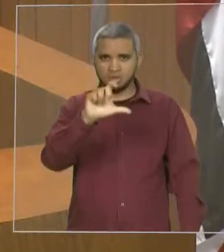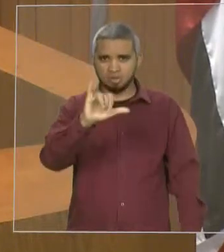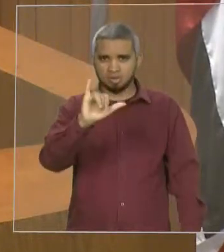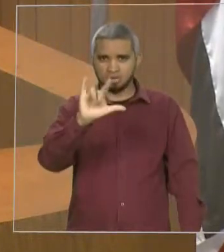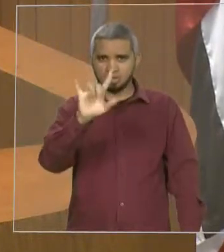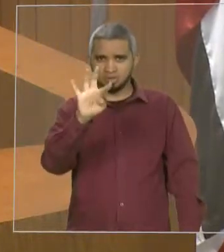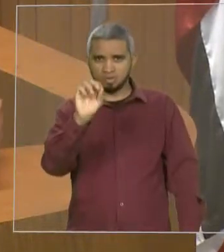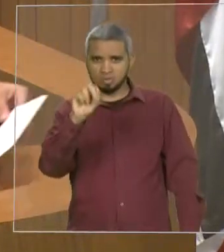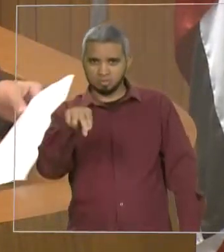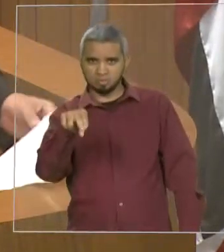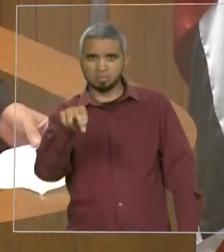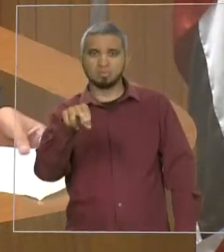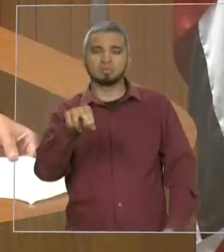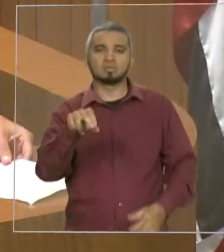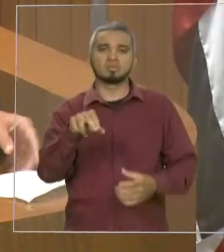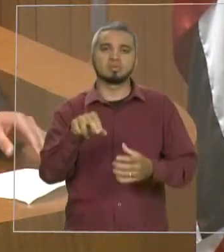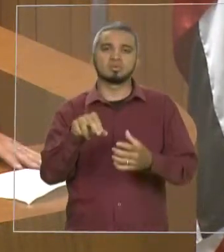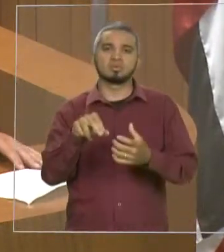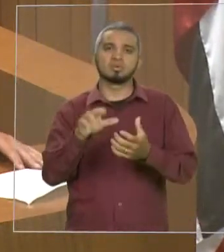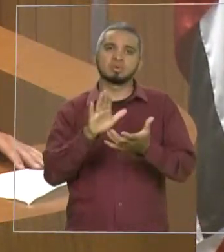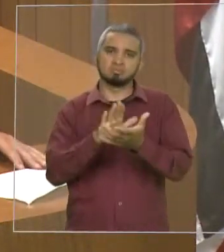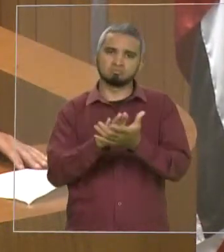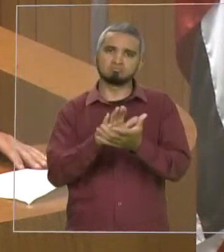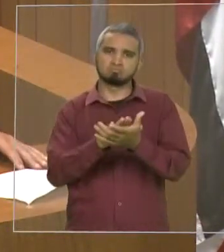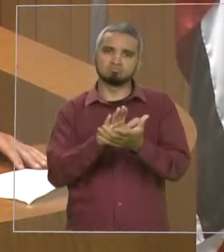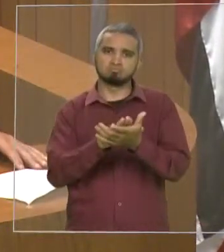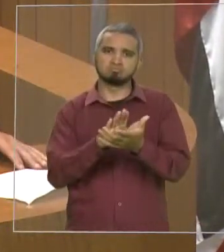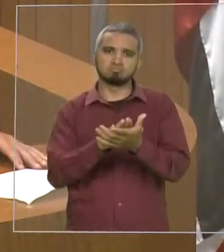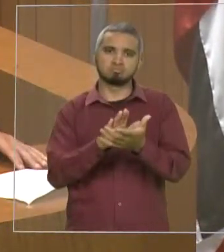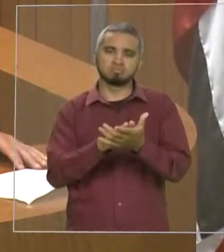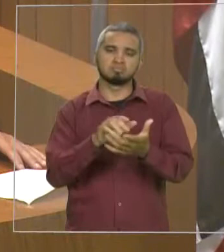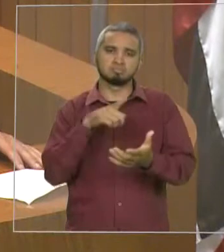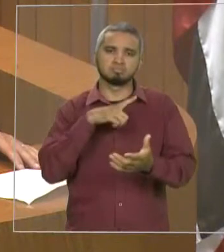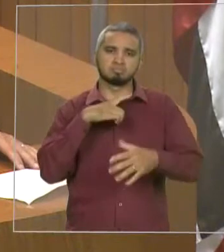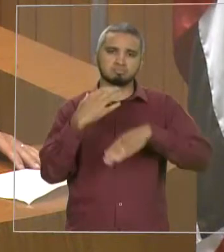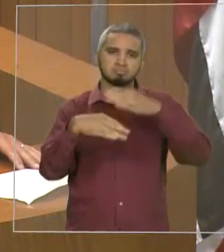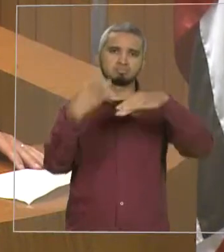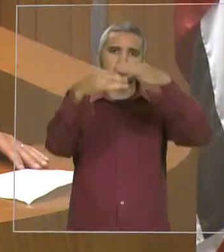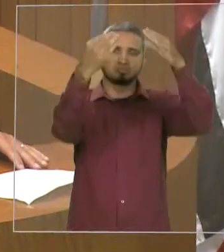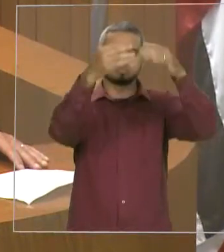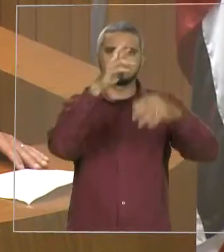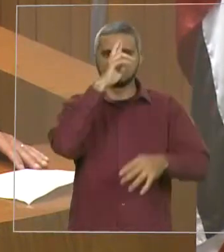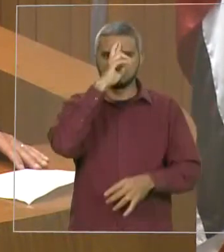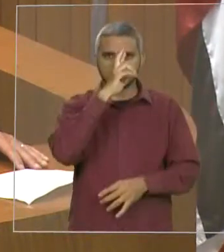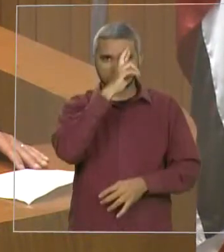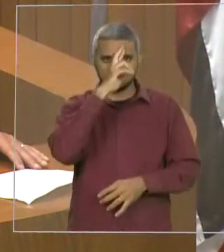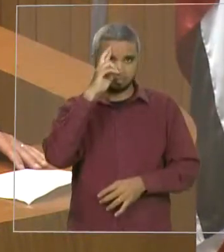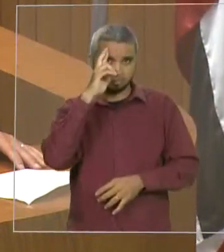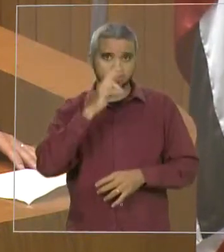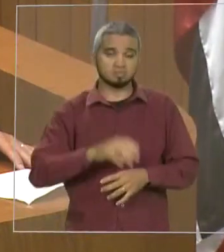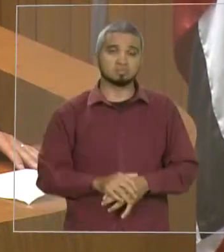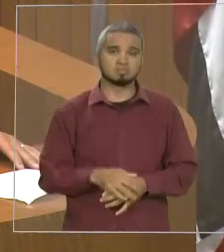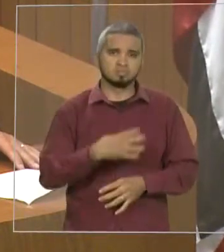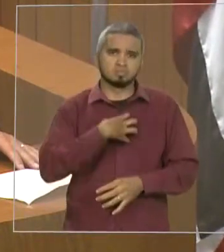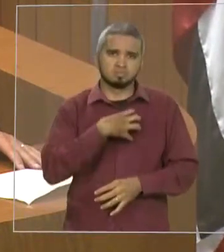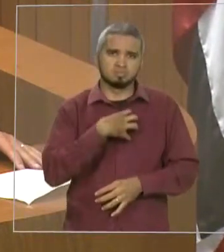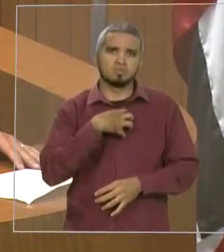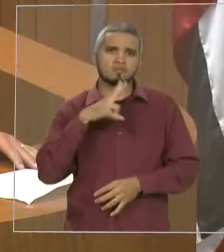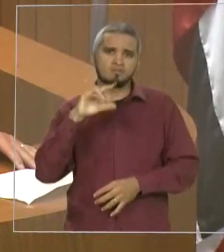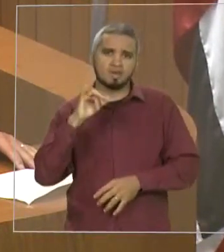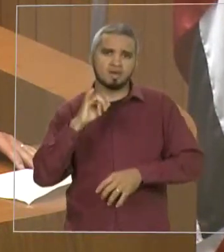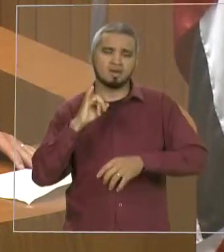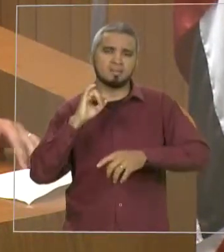no estado do Maranhão e que tenho certeza que essas ações continuarão e serão ampliadas para o ano de